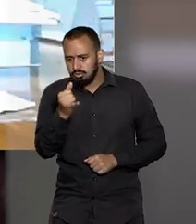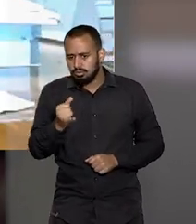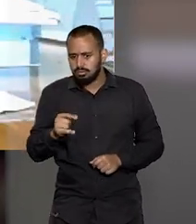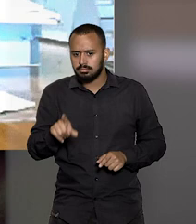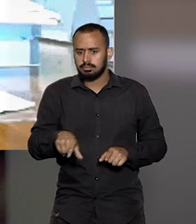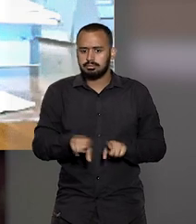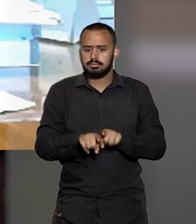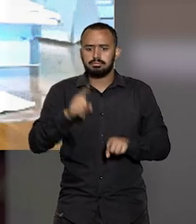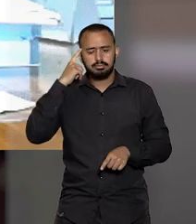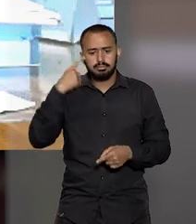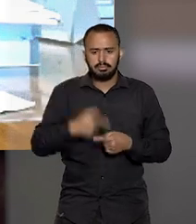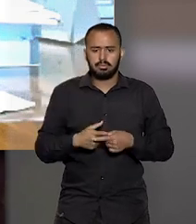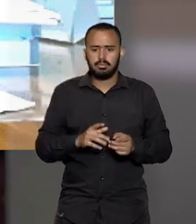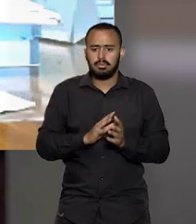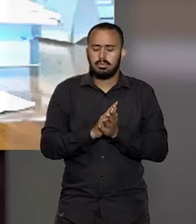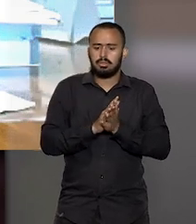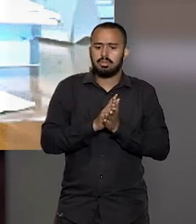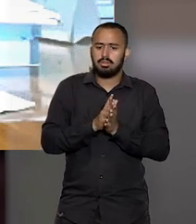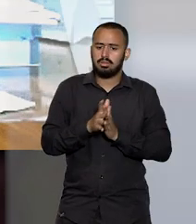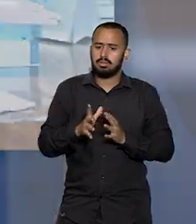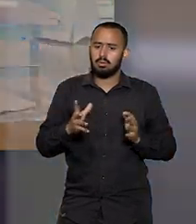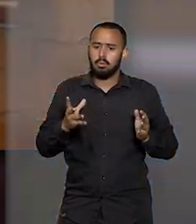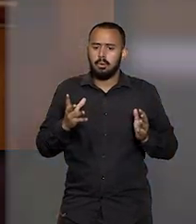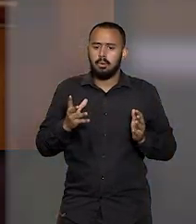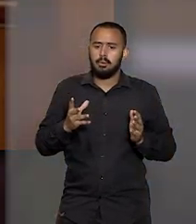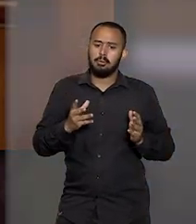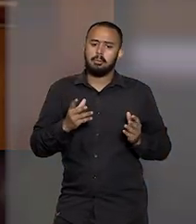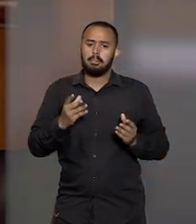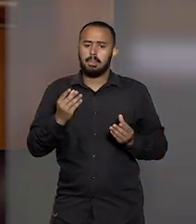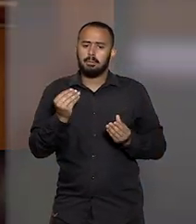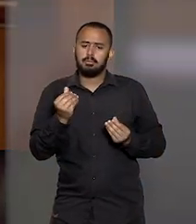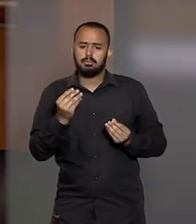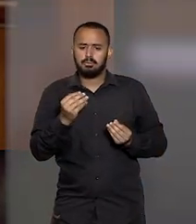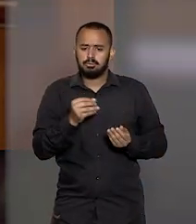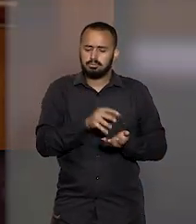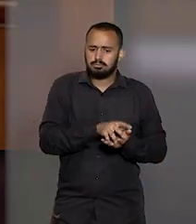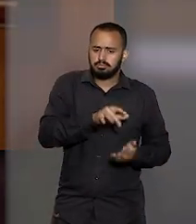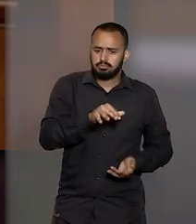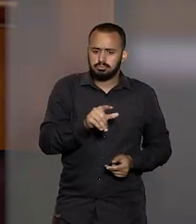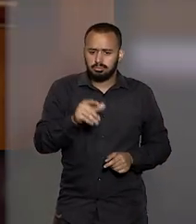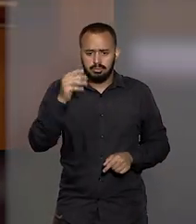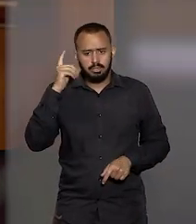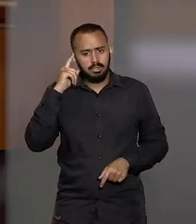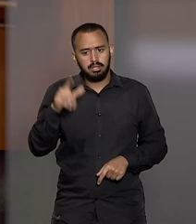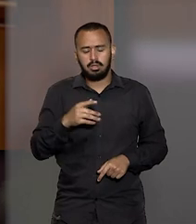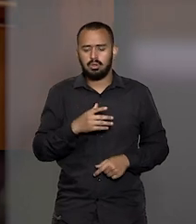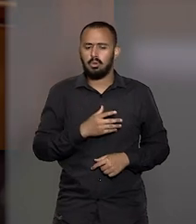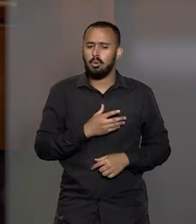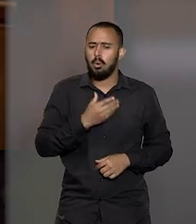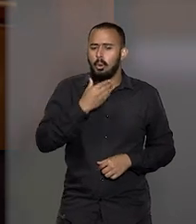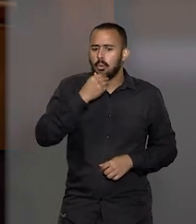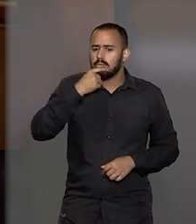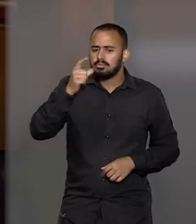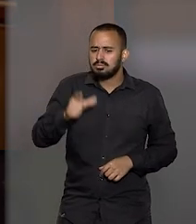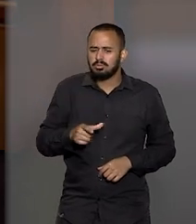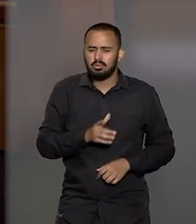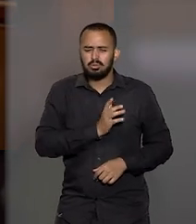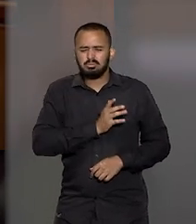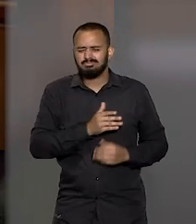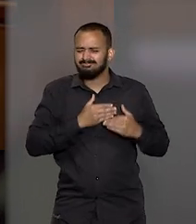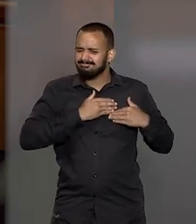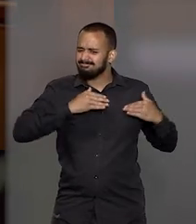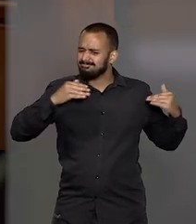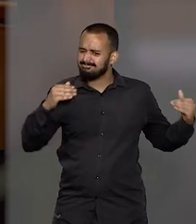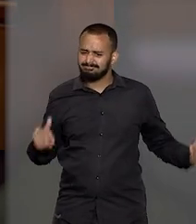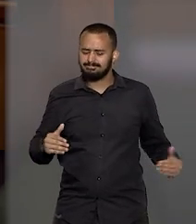exatamente por todo esse conteúdo que ele tem. Uma pessoa de um coração enorme, uma pessoa de uma bondade imensa.